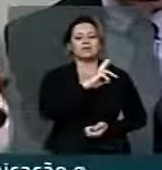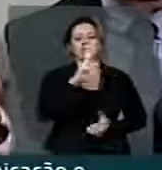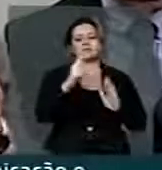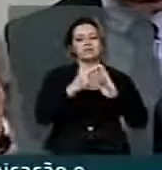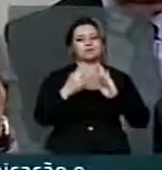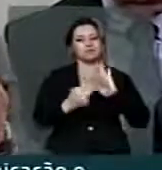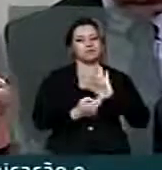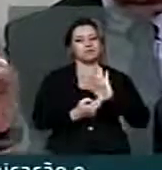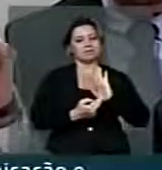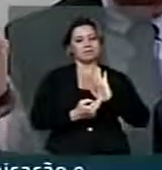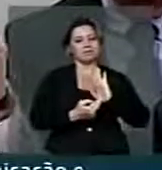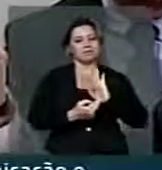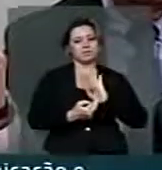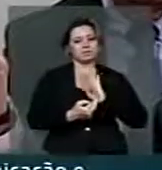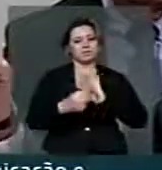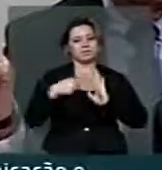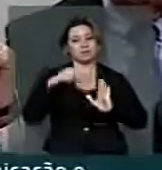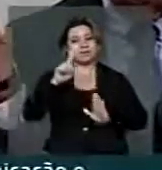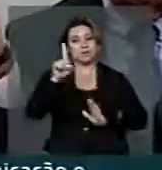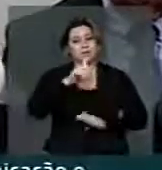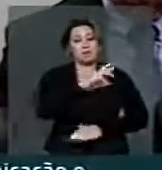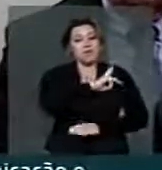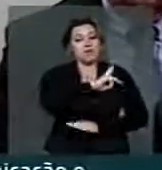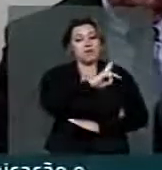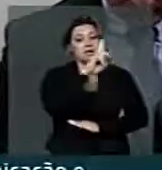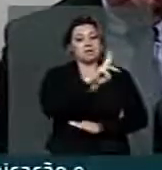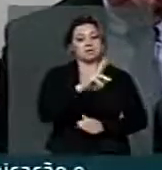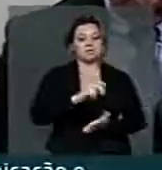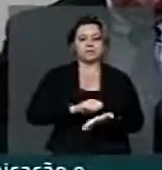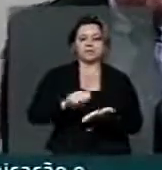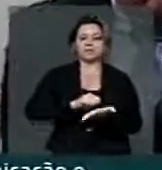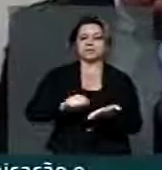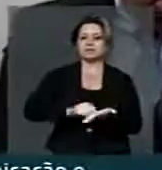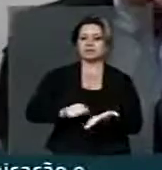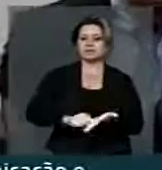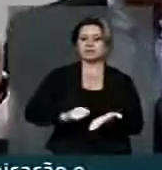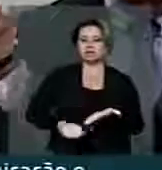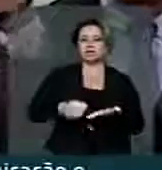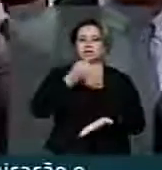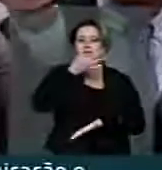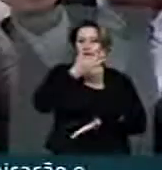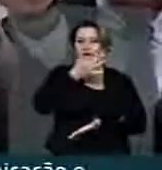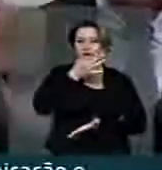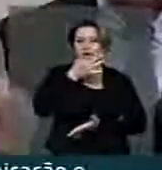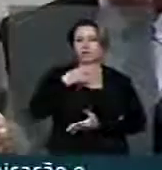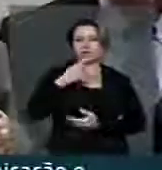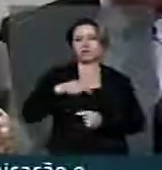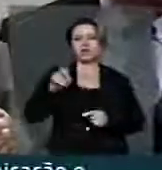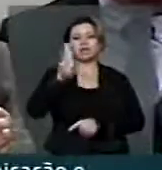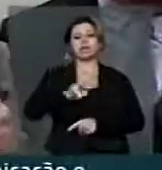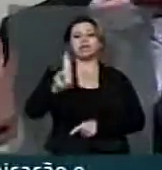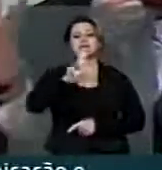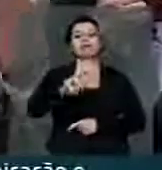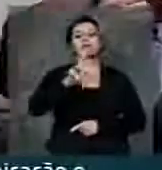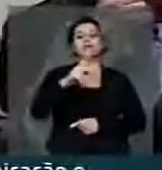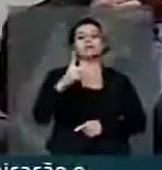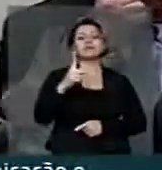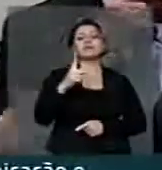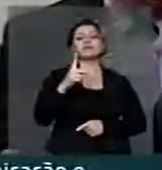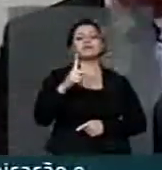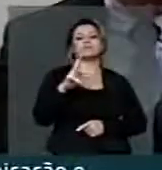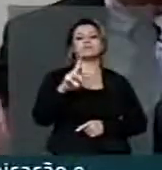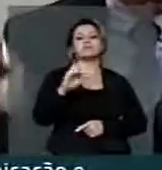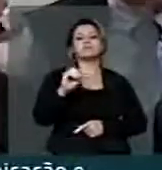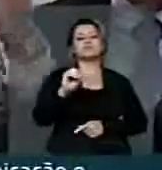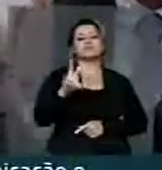Eu me refiro não à responsabilidade de quem escreveu o comentário sobre mim. Eu me refiro ao provedor de aplicações. Alguém escreve